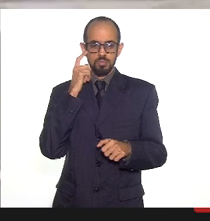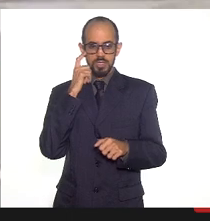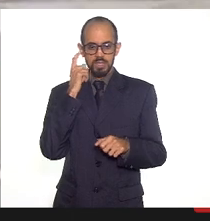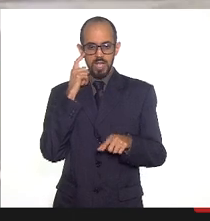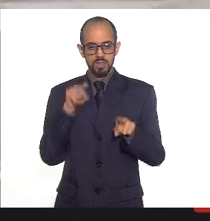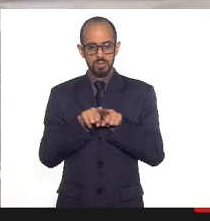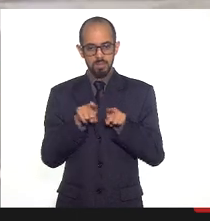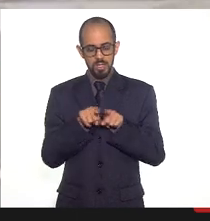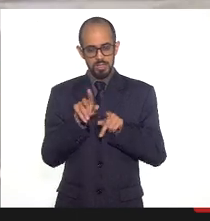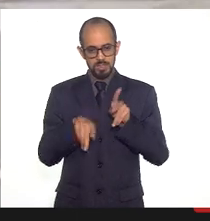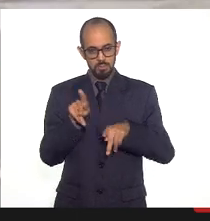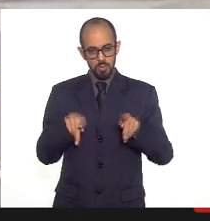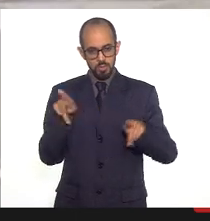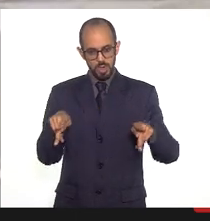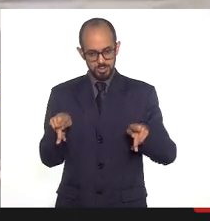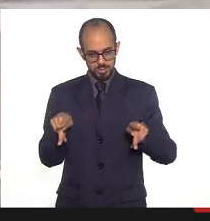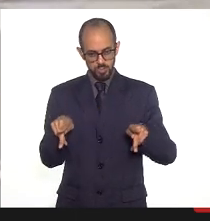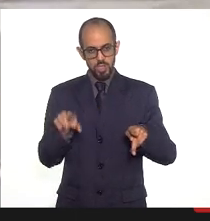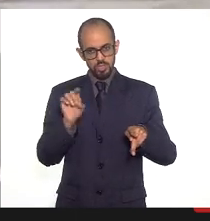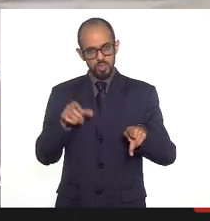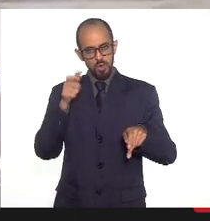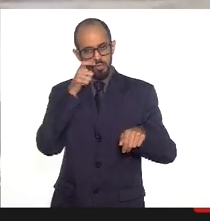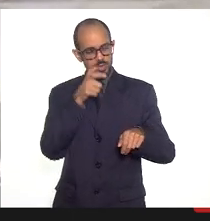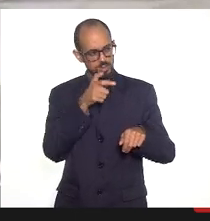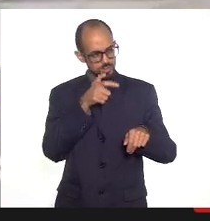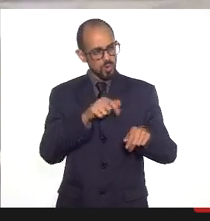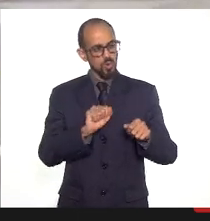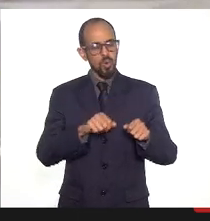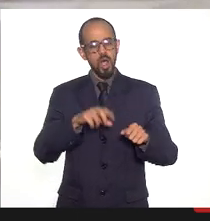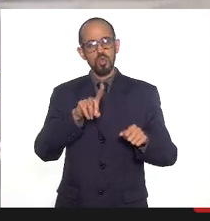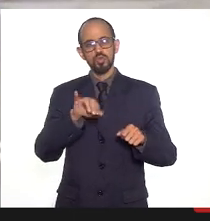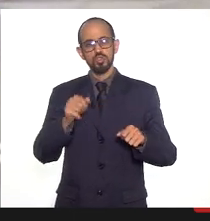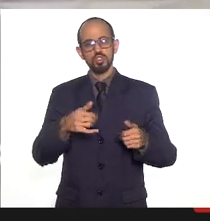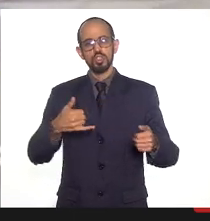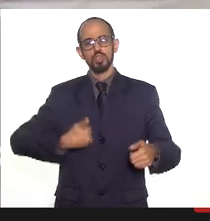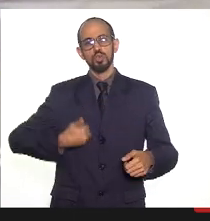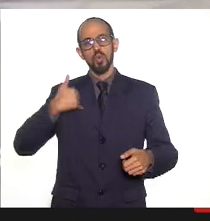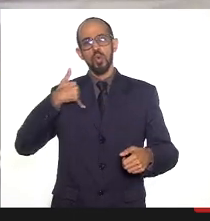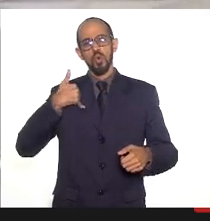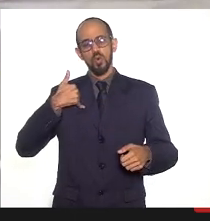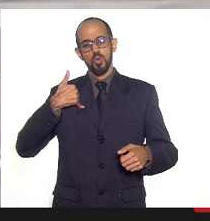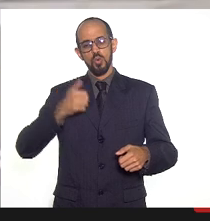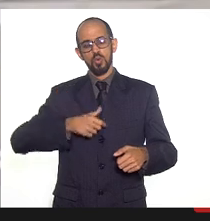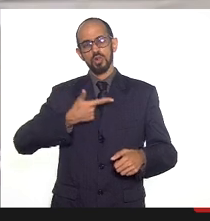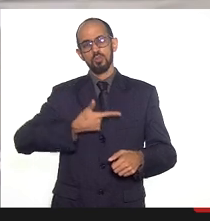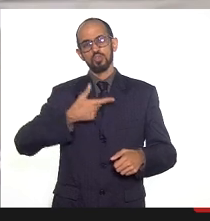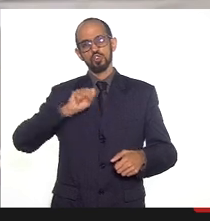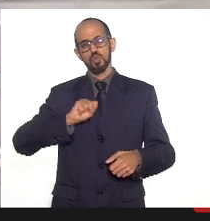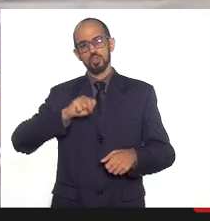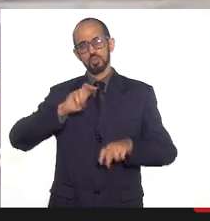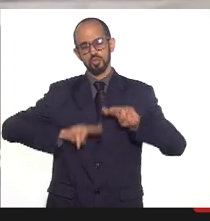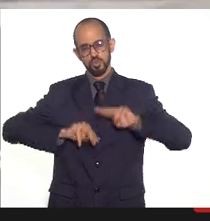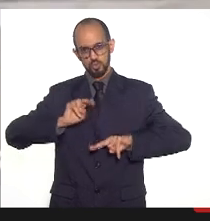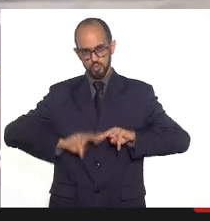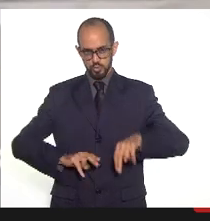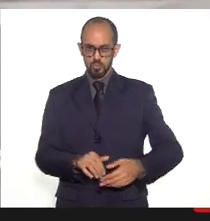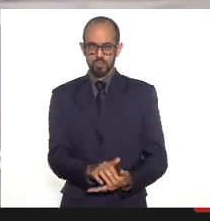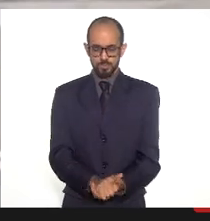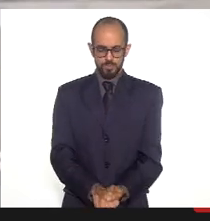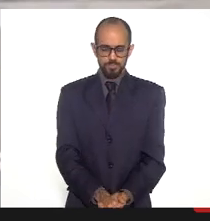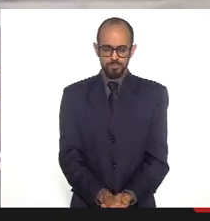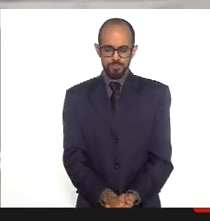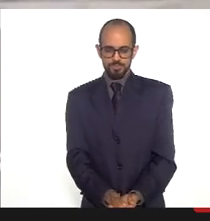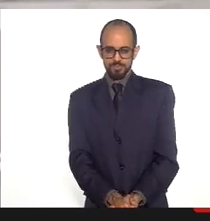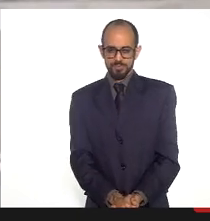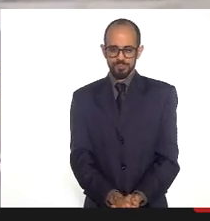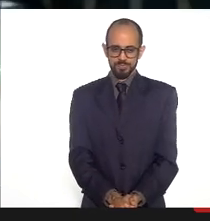nessa população estou fazendo essa observação lembrando hoje o que representa o dia 28 de junho bom me dá